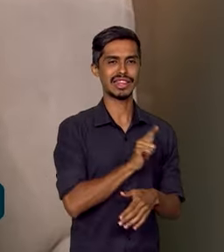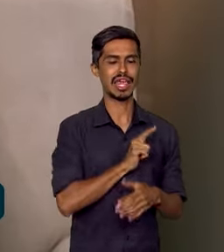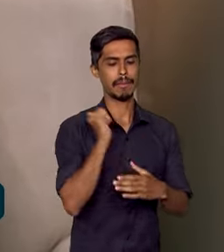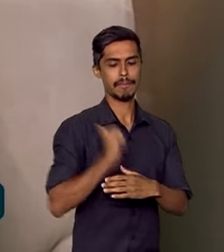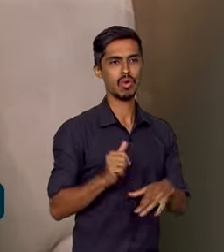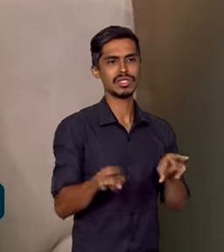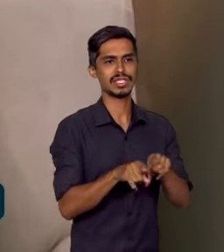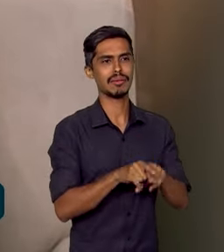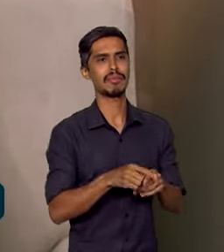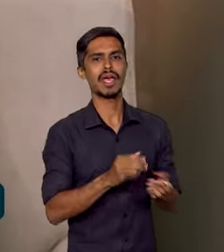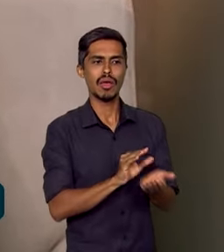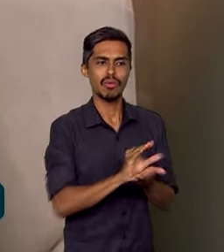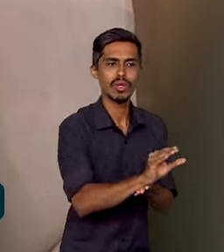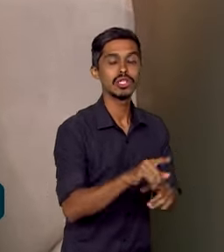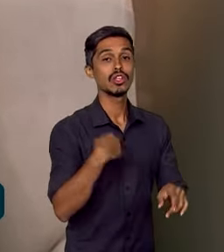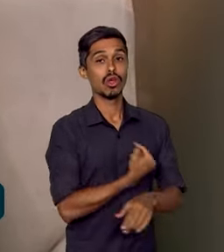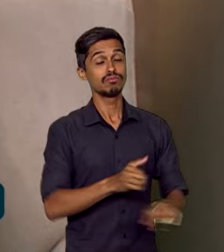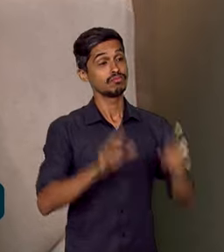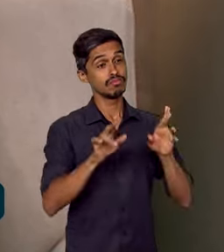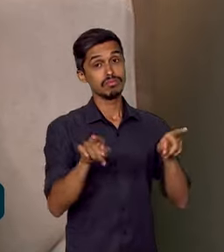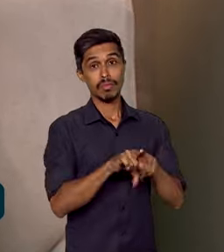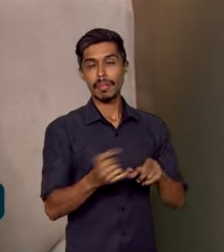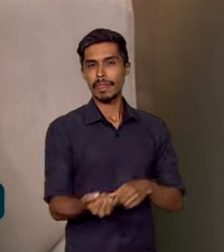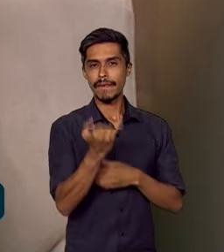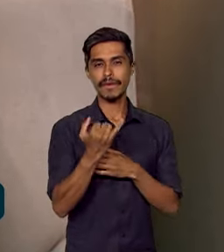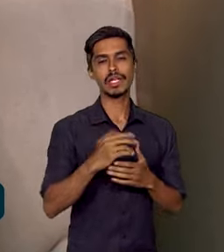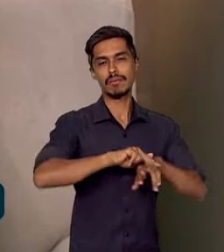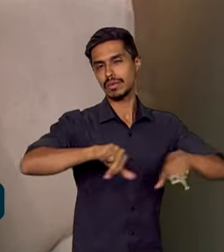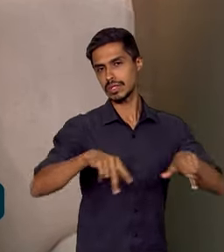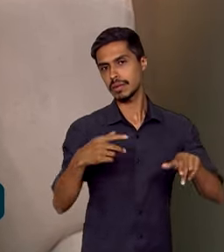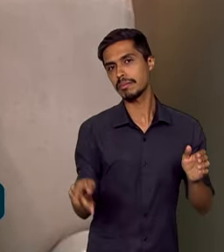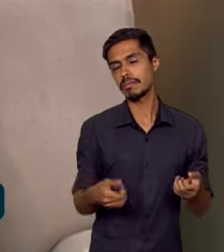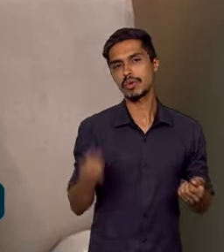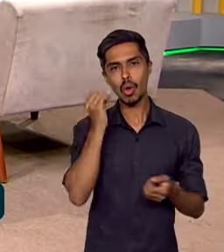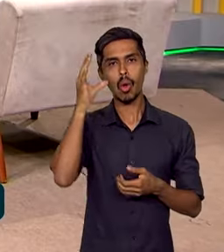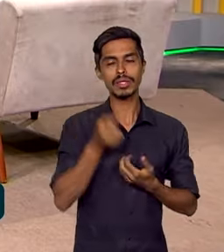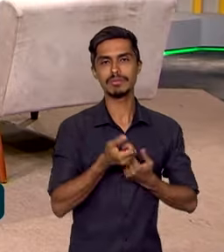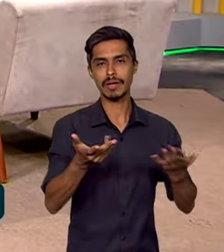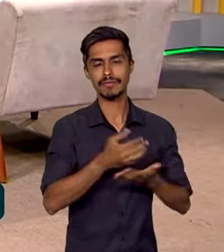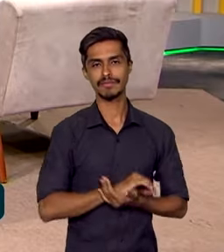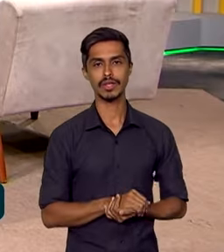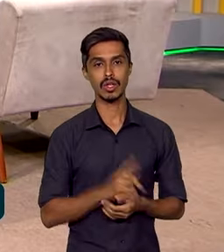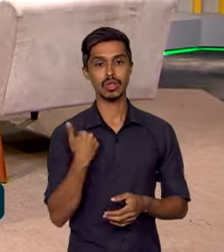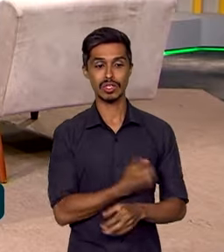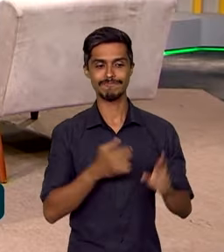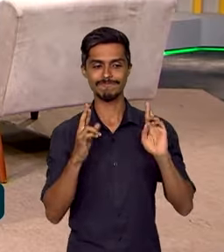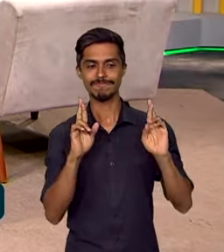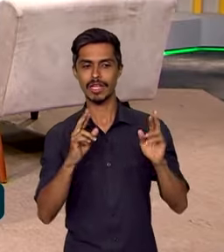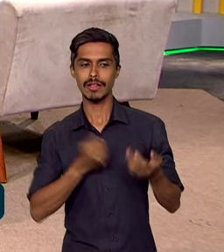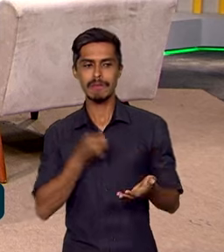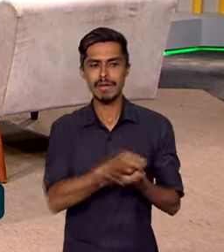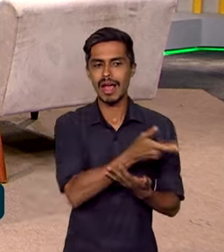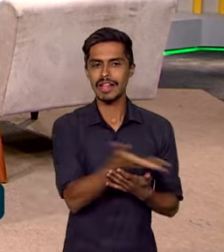mas a gente aposta na importância que tem a diversidade para a produção de conhecimento. Então, é uma aposta na diversidade